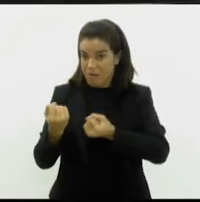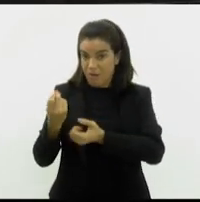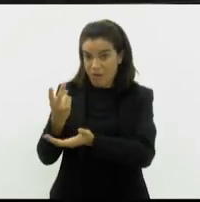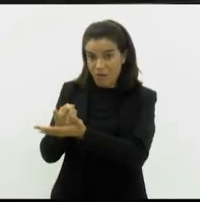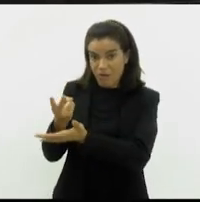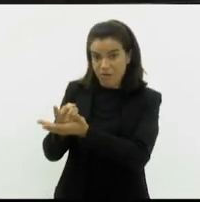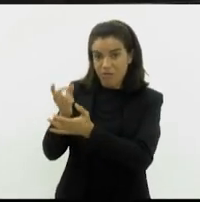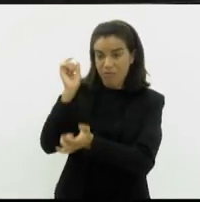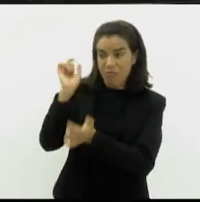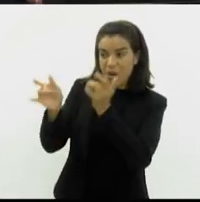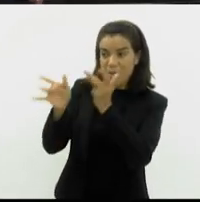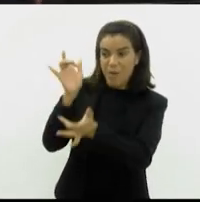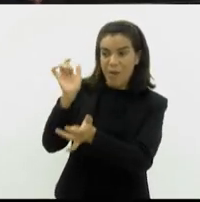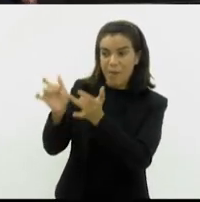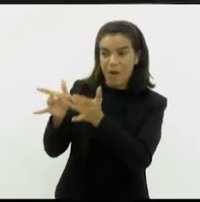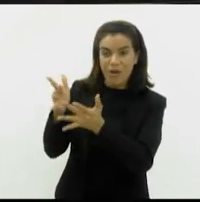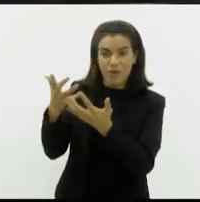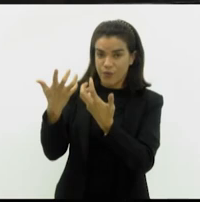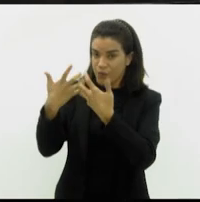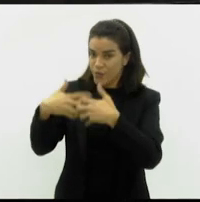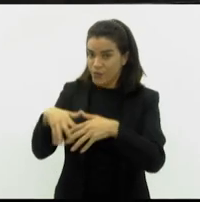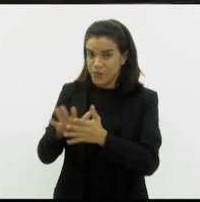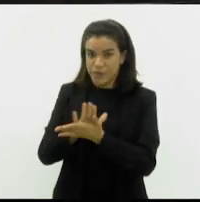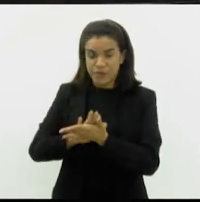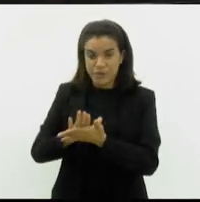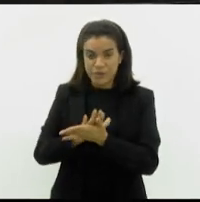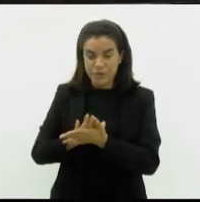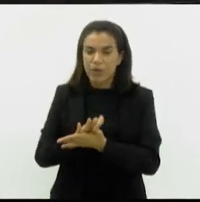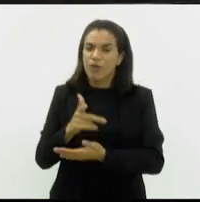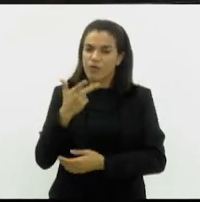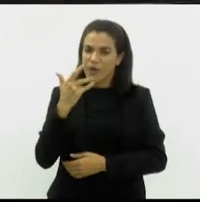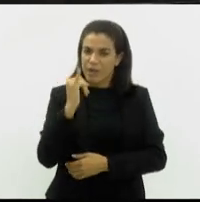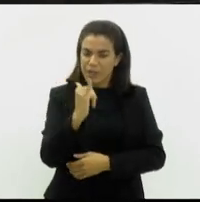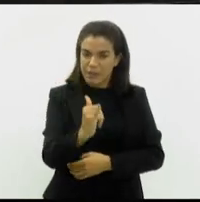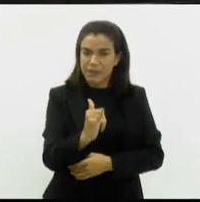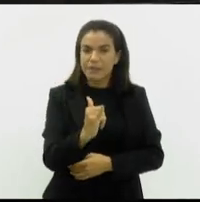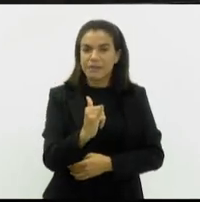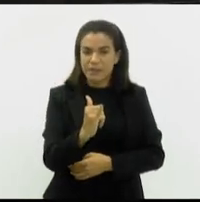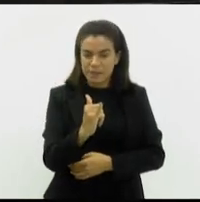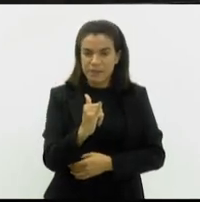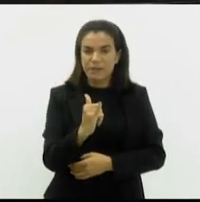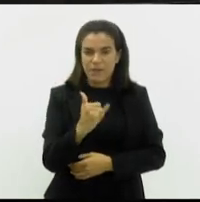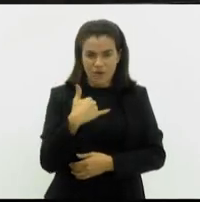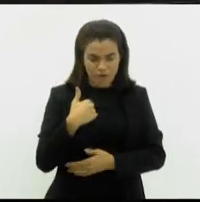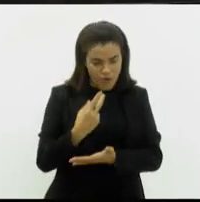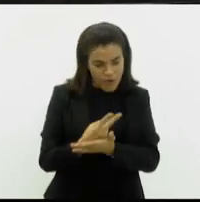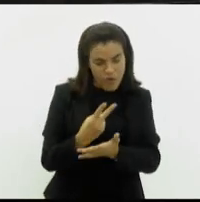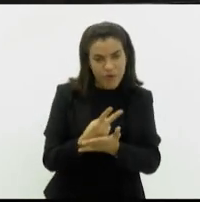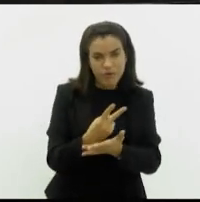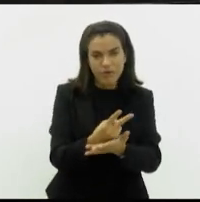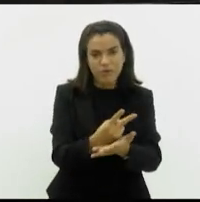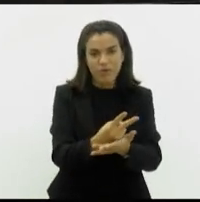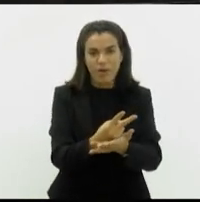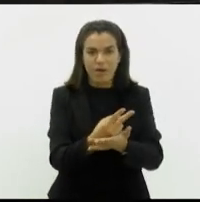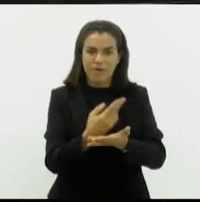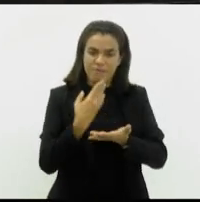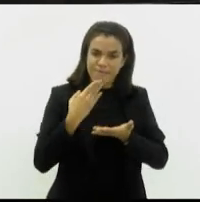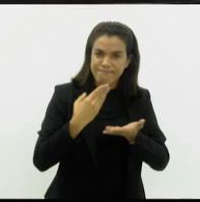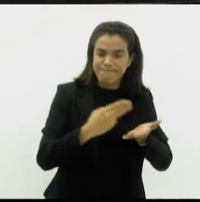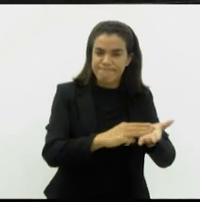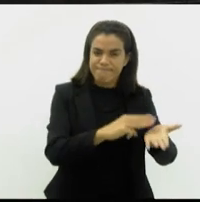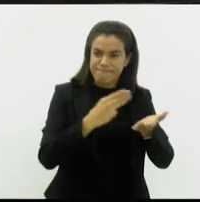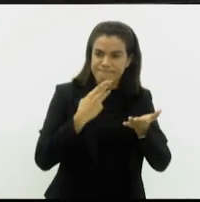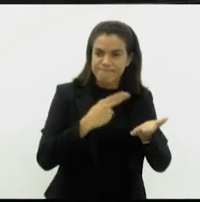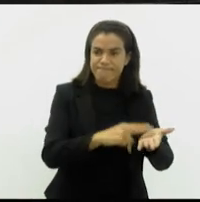cemitério. Nada funciona. E eu disse, eu cheguei e vou até o final. Vamos fazer requerimentos de informação para